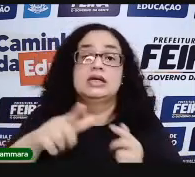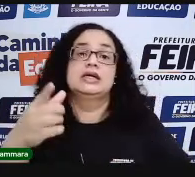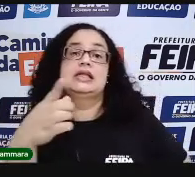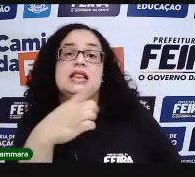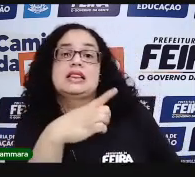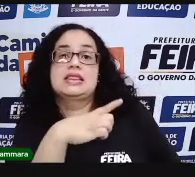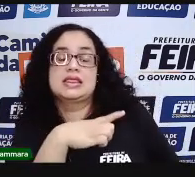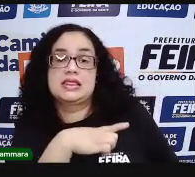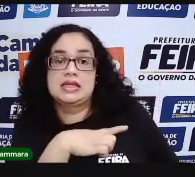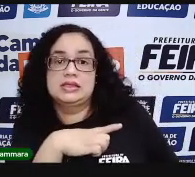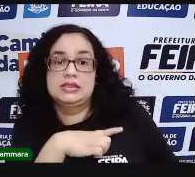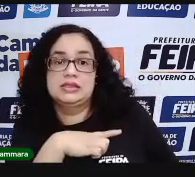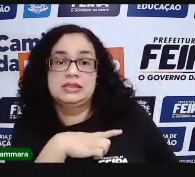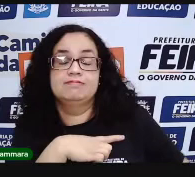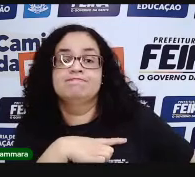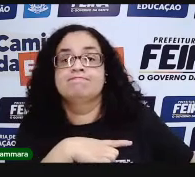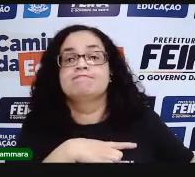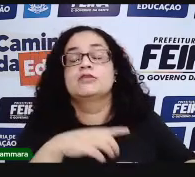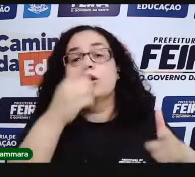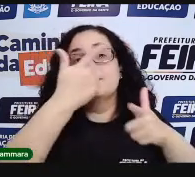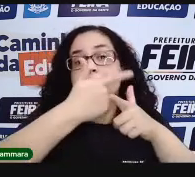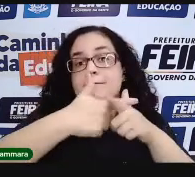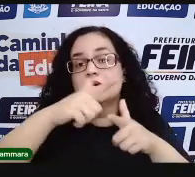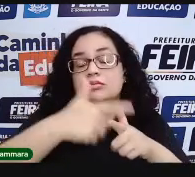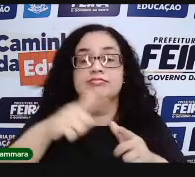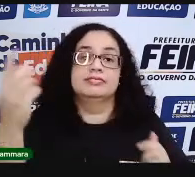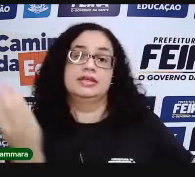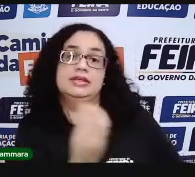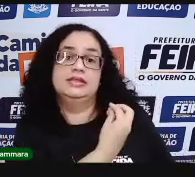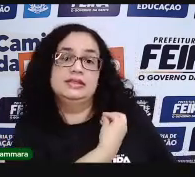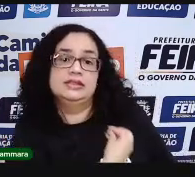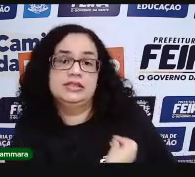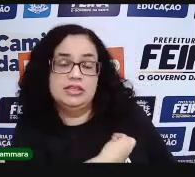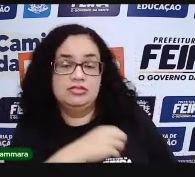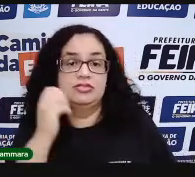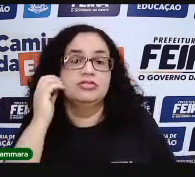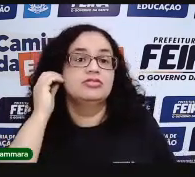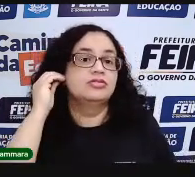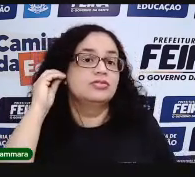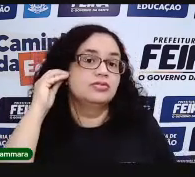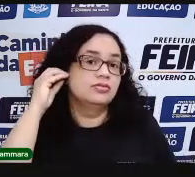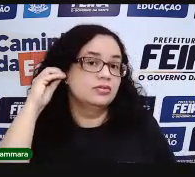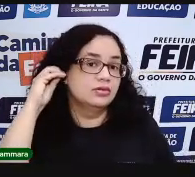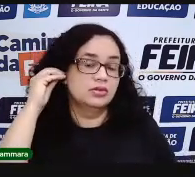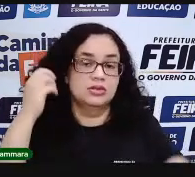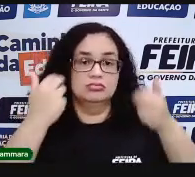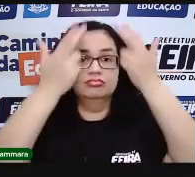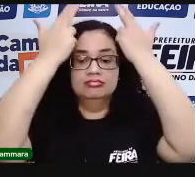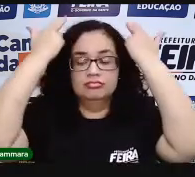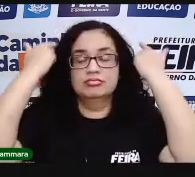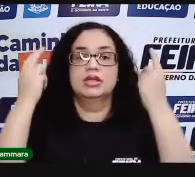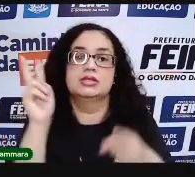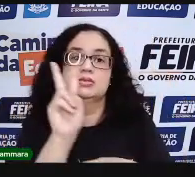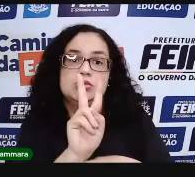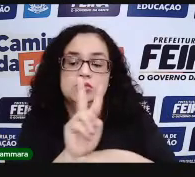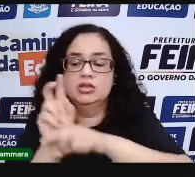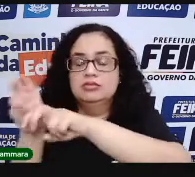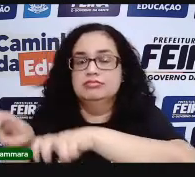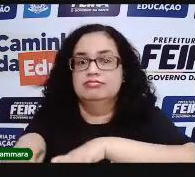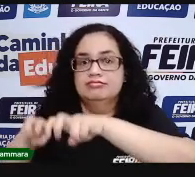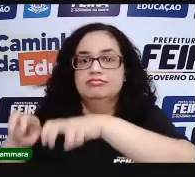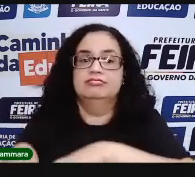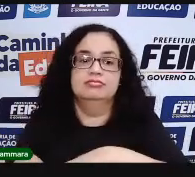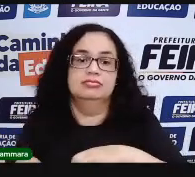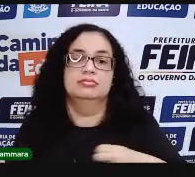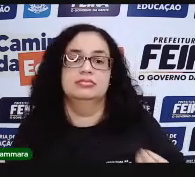E existia um grande problema na vida dos pastores daquela época. Vamos ver como é que isso